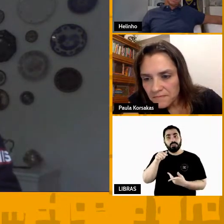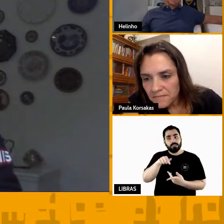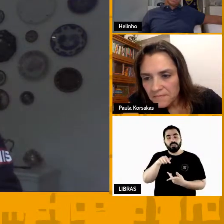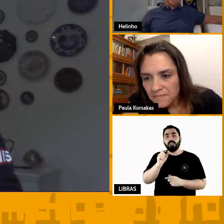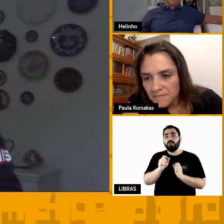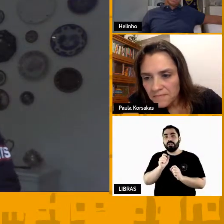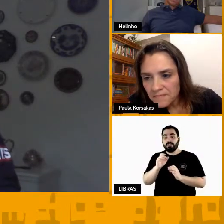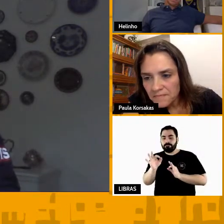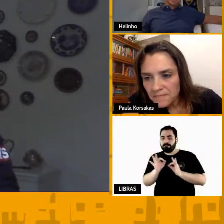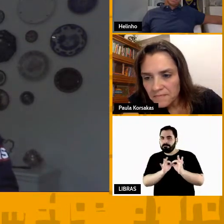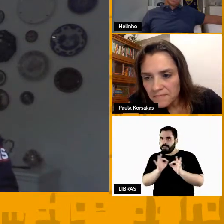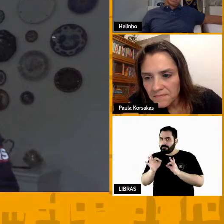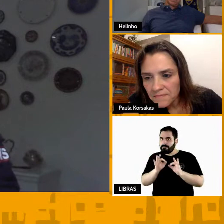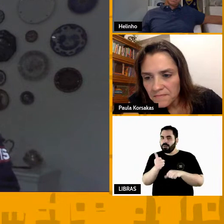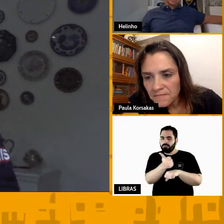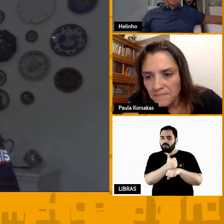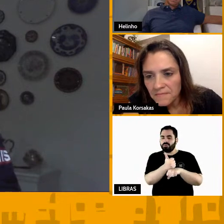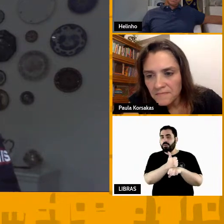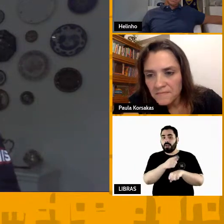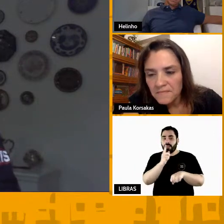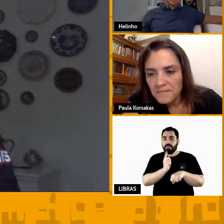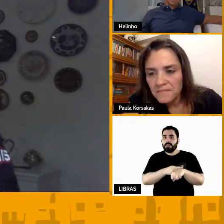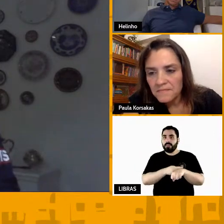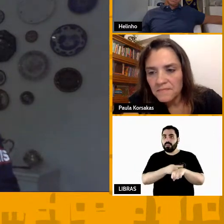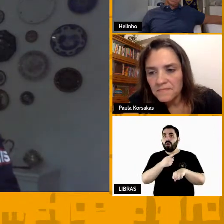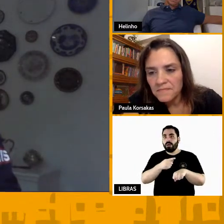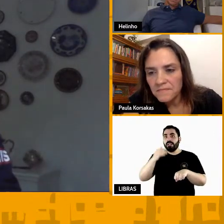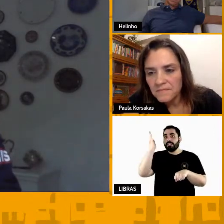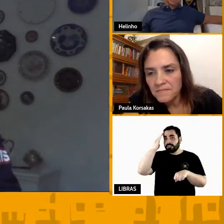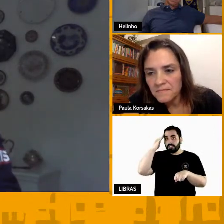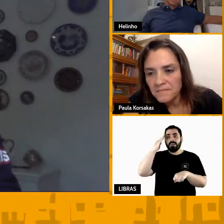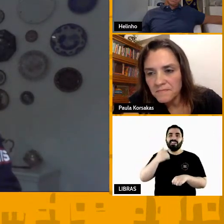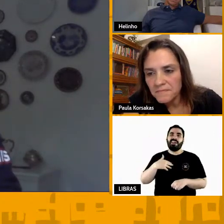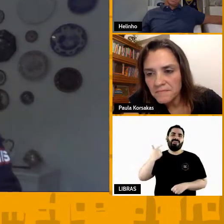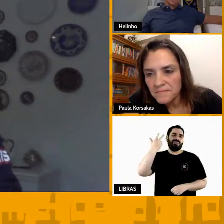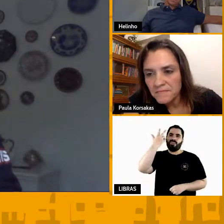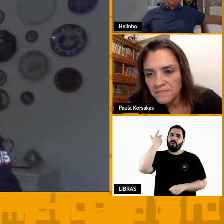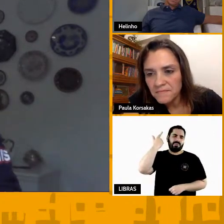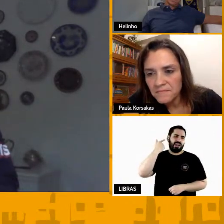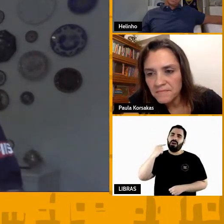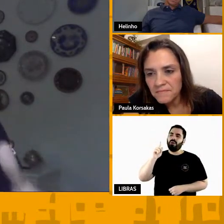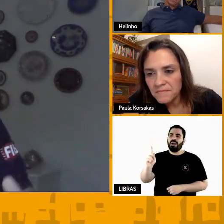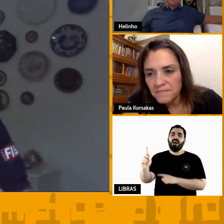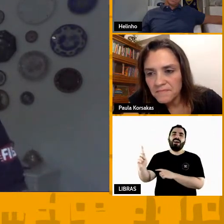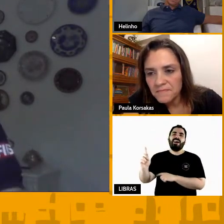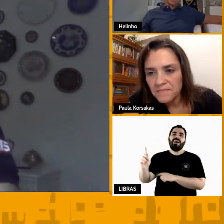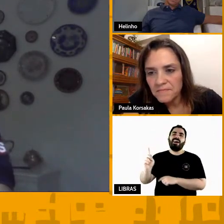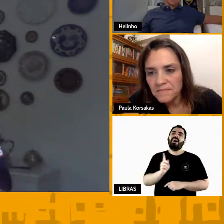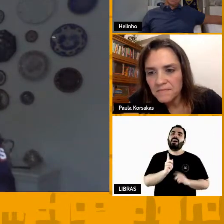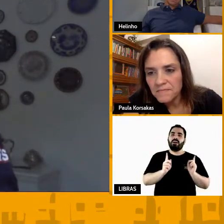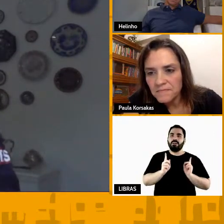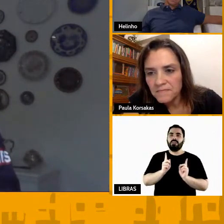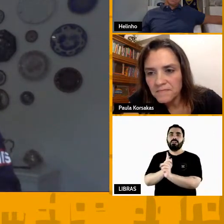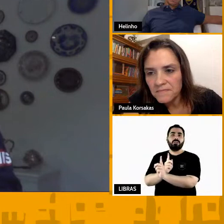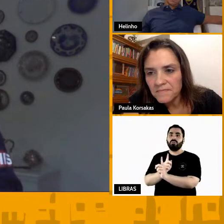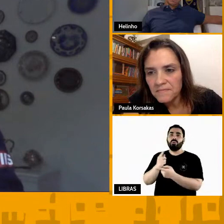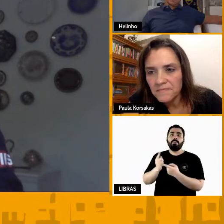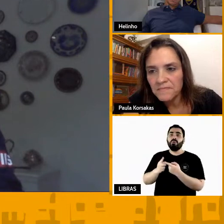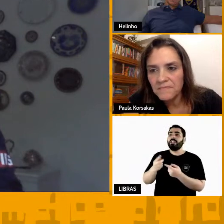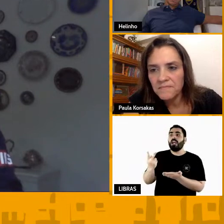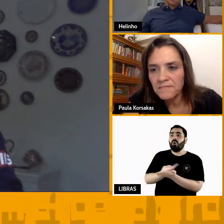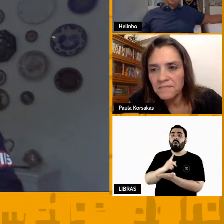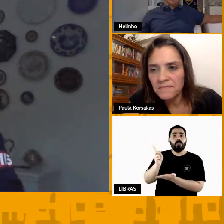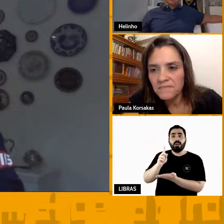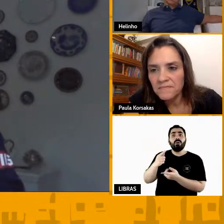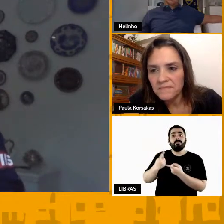o atleta para, na hora do jogo, ser natural essa substituição também, não só porque errou alguma coisa ou não está fazendo bem,